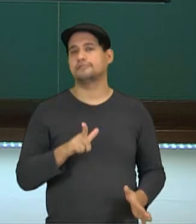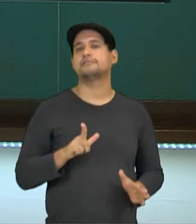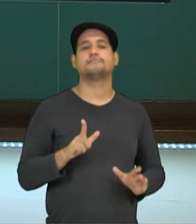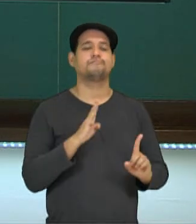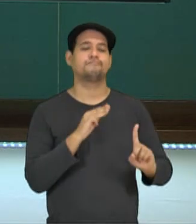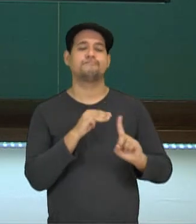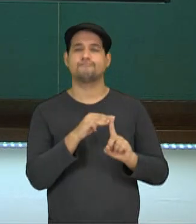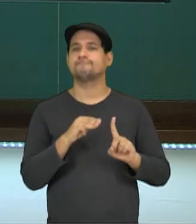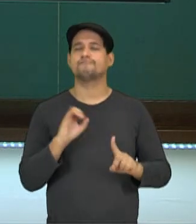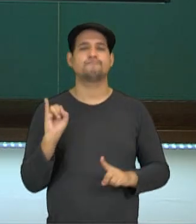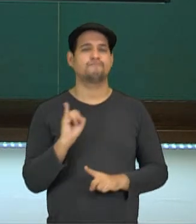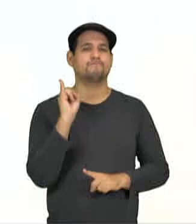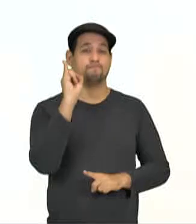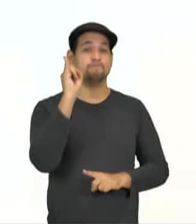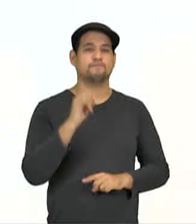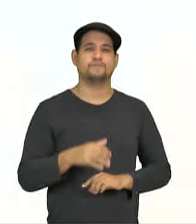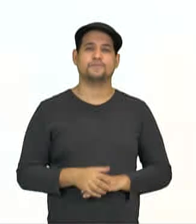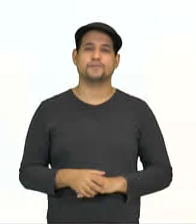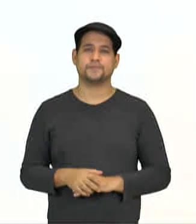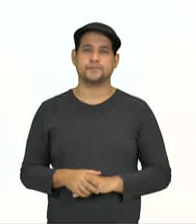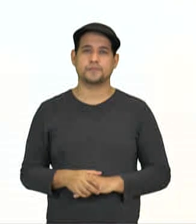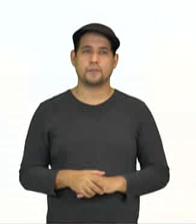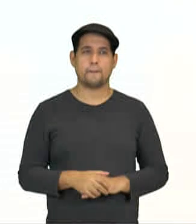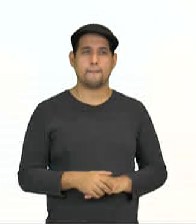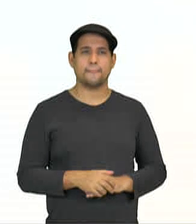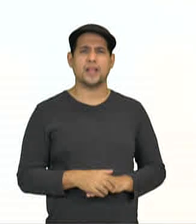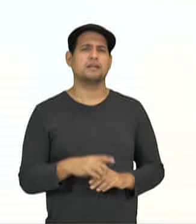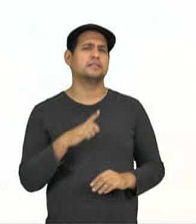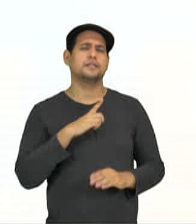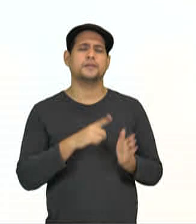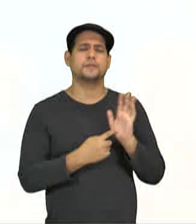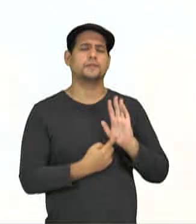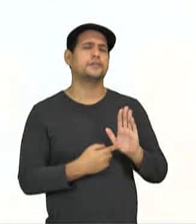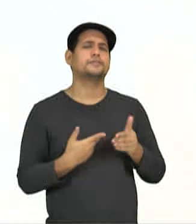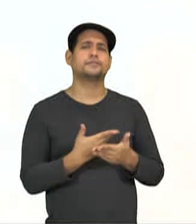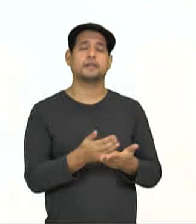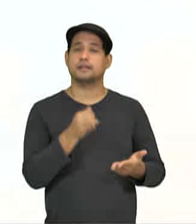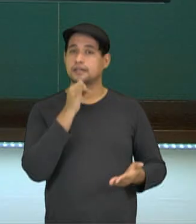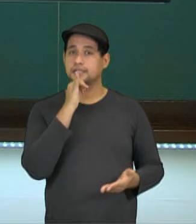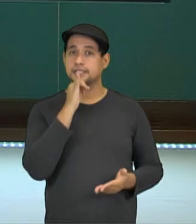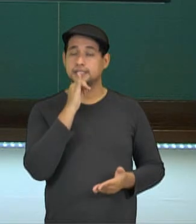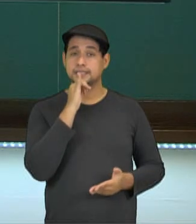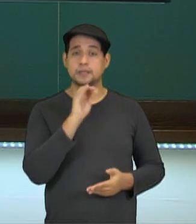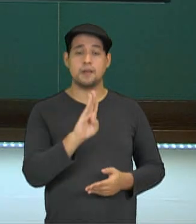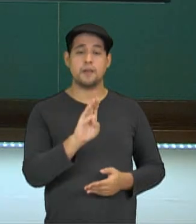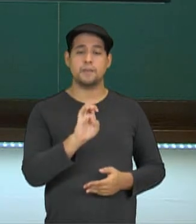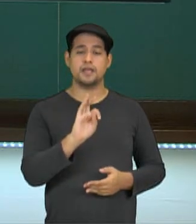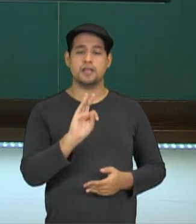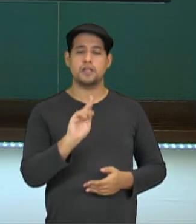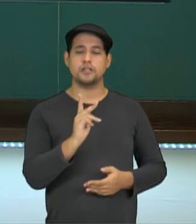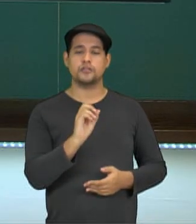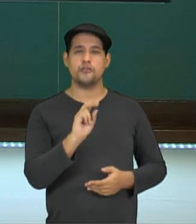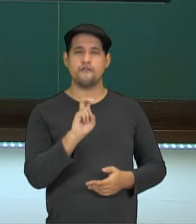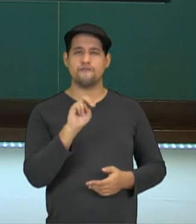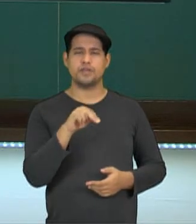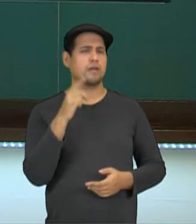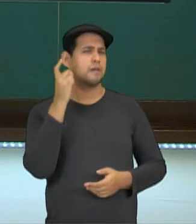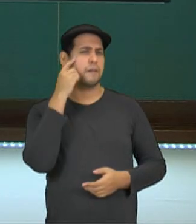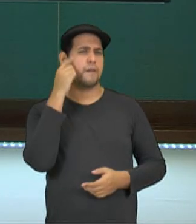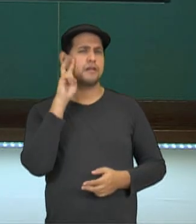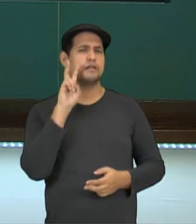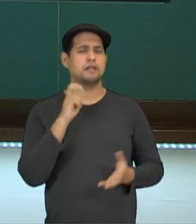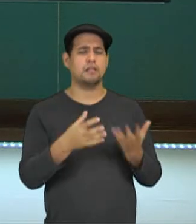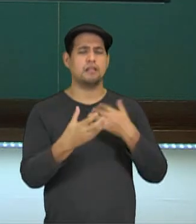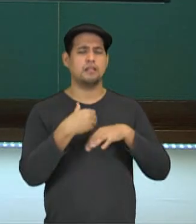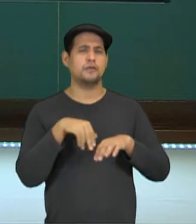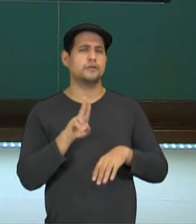metas. Isso é muito importante, beleza? Então aqui trago para vocês o exemplo de Beethoven para a gente pensar sobre resiliência.